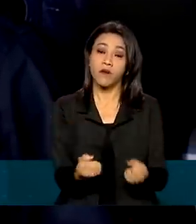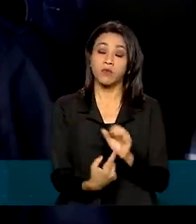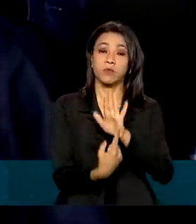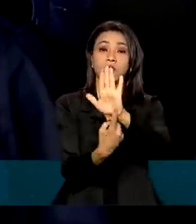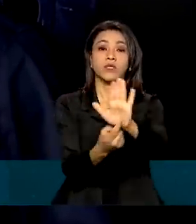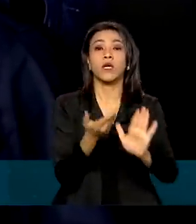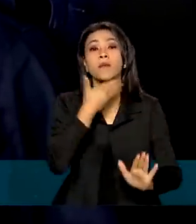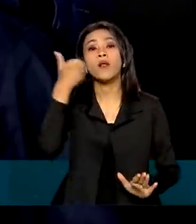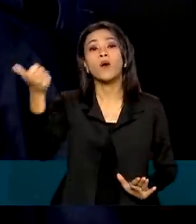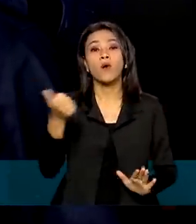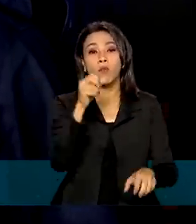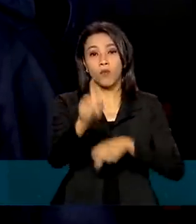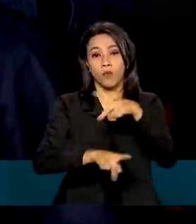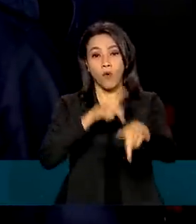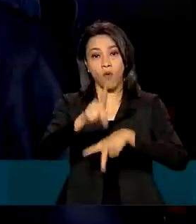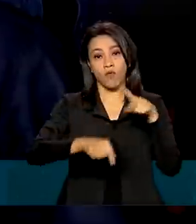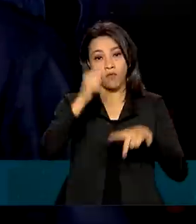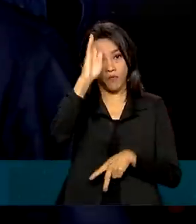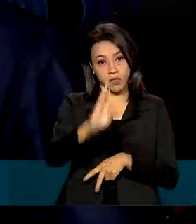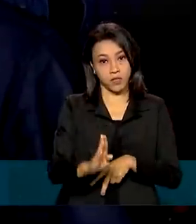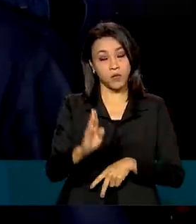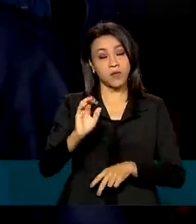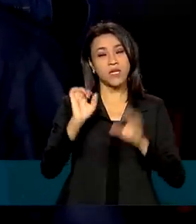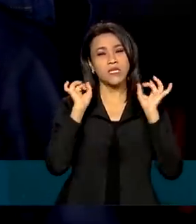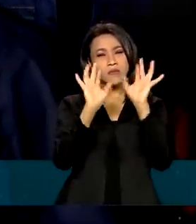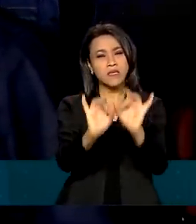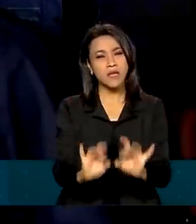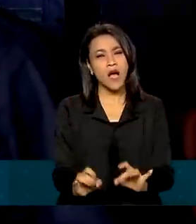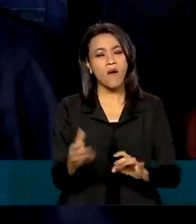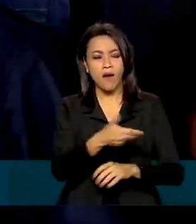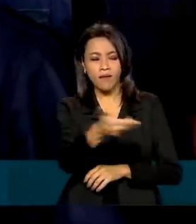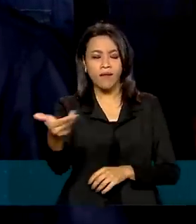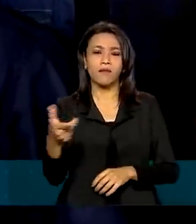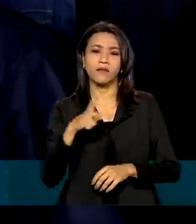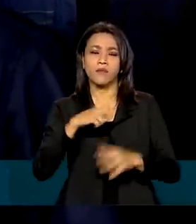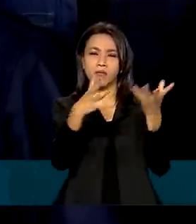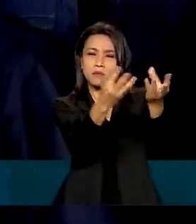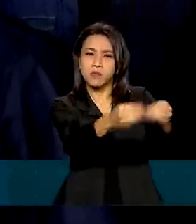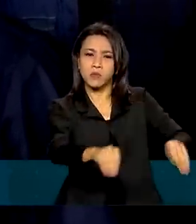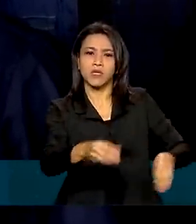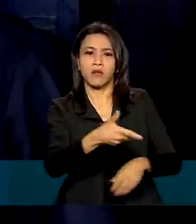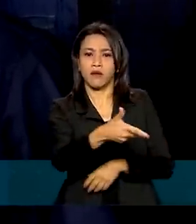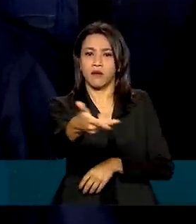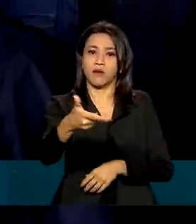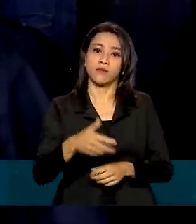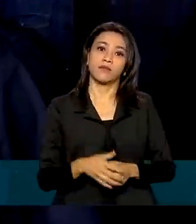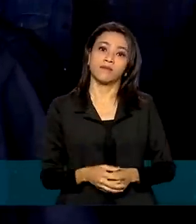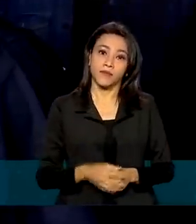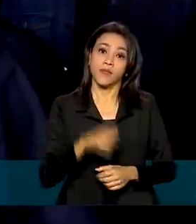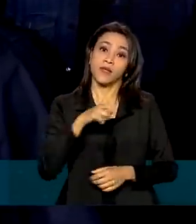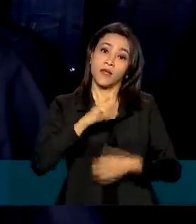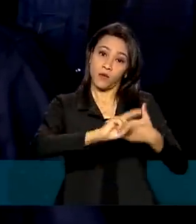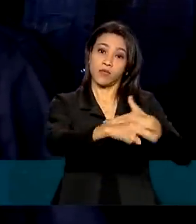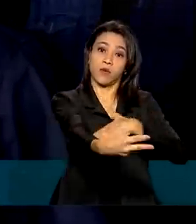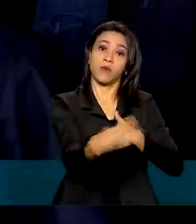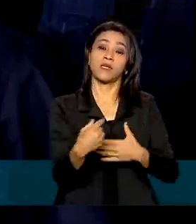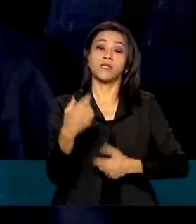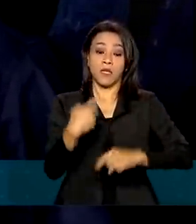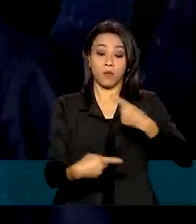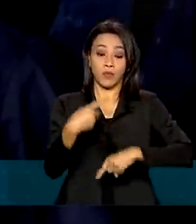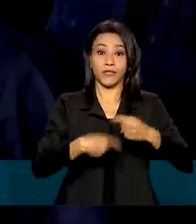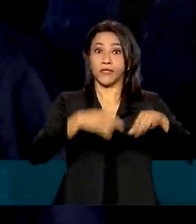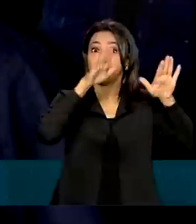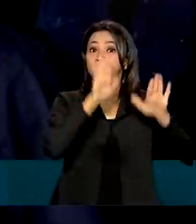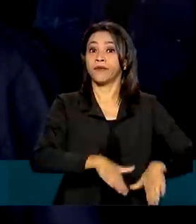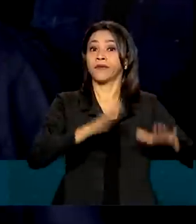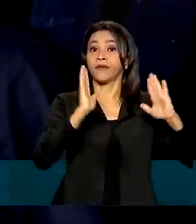melhor para a população brasileira, em especial a classe mais afetada, que é consequência da política do fica em